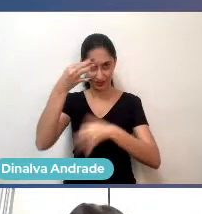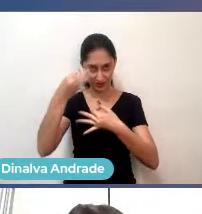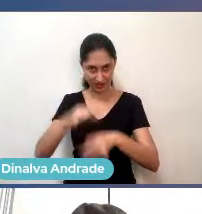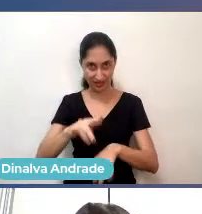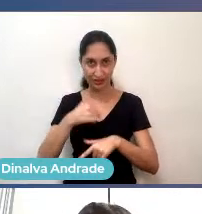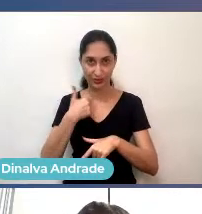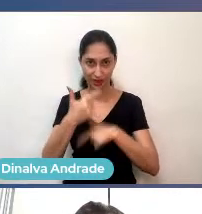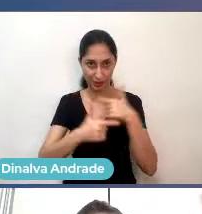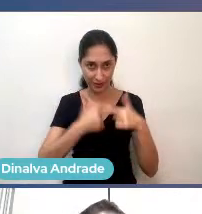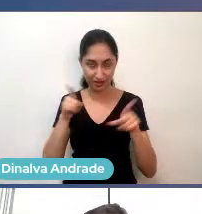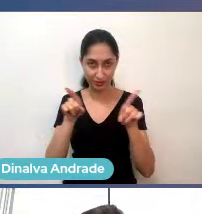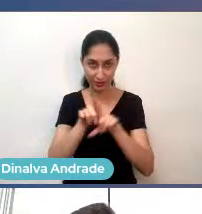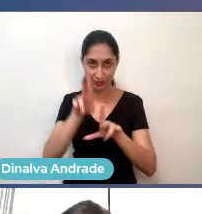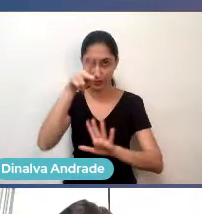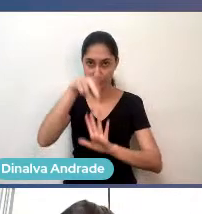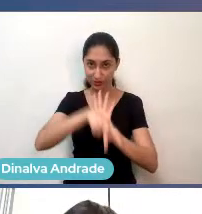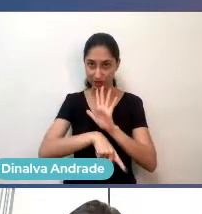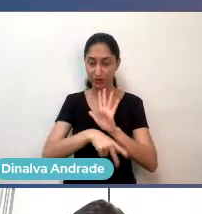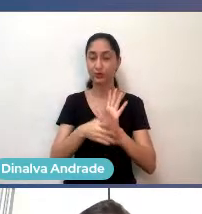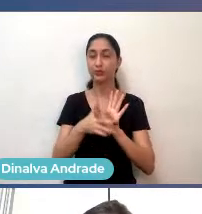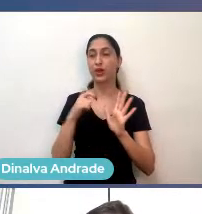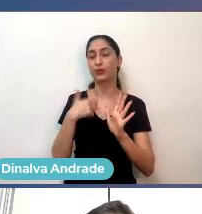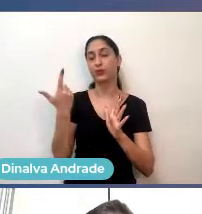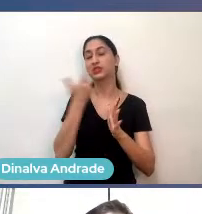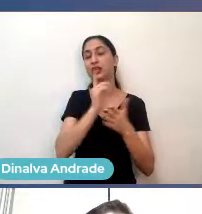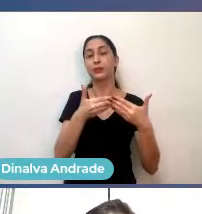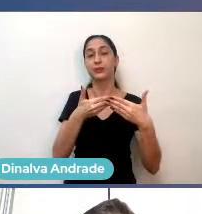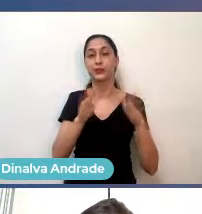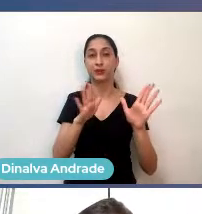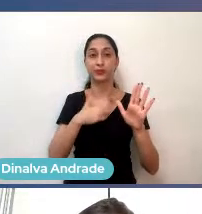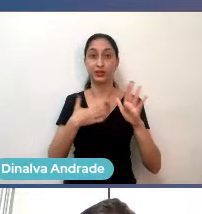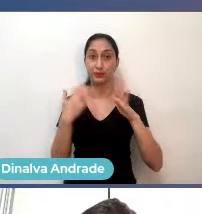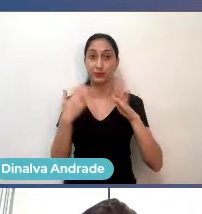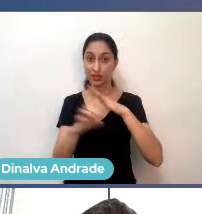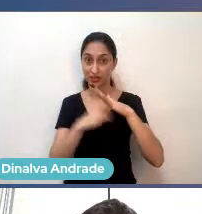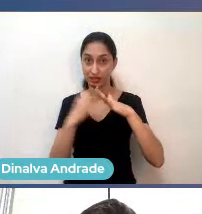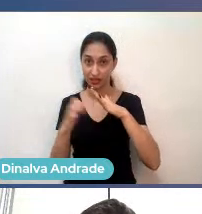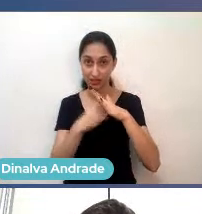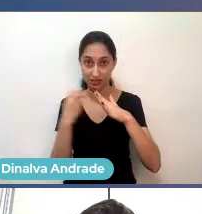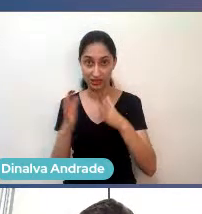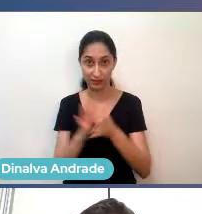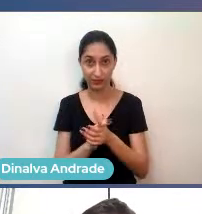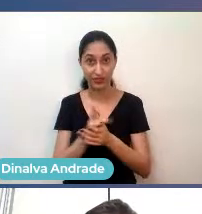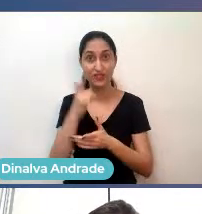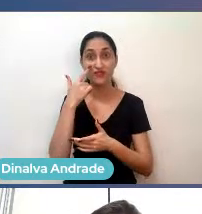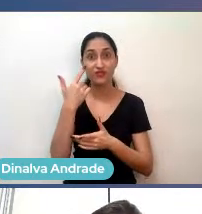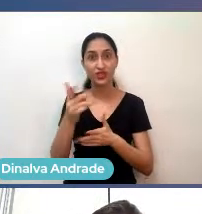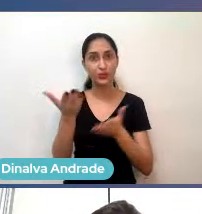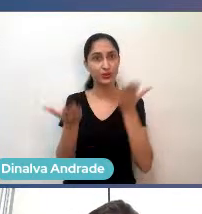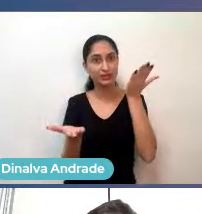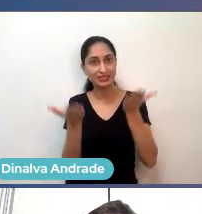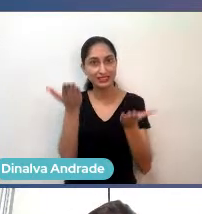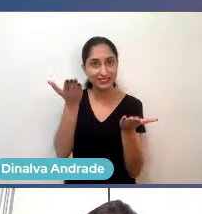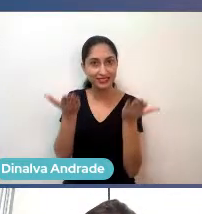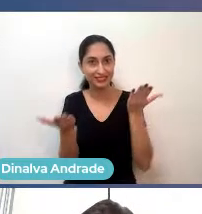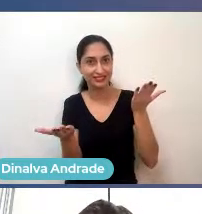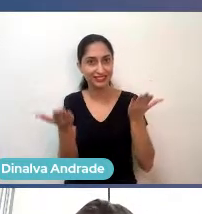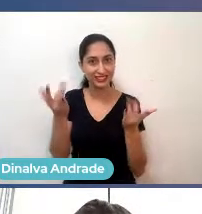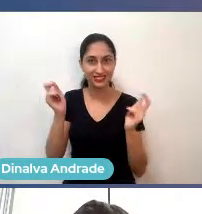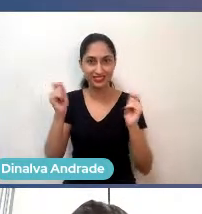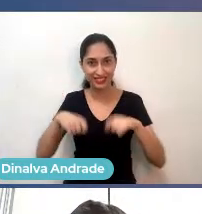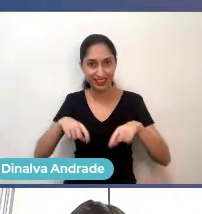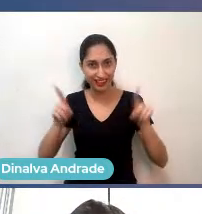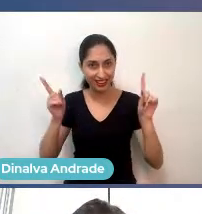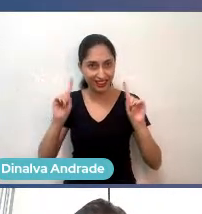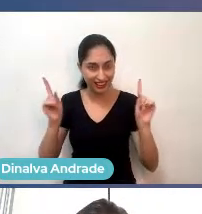trabalhando lá no projeto positivo e conseguiria abrir empresa, né, você percebe que o equilíbrio desses pratos em alguma hora não dá tanto, né,